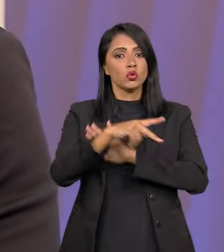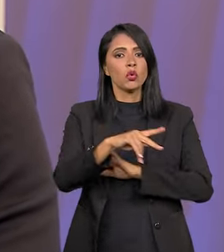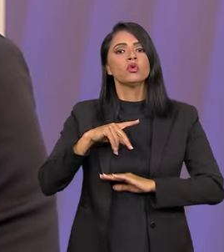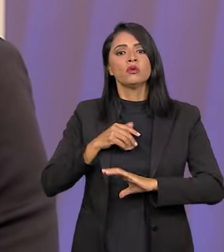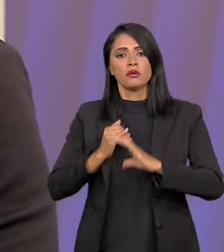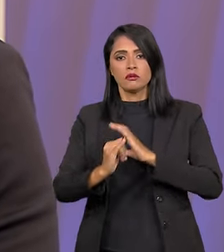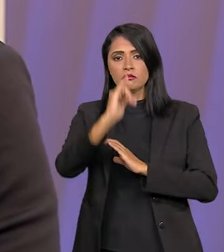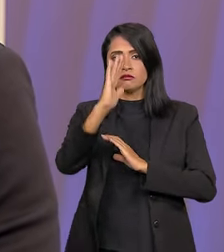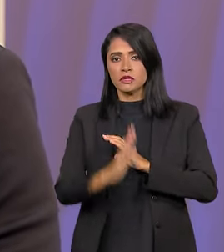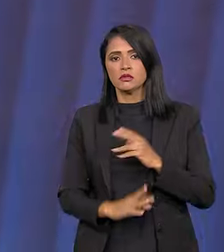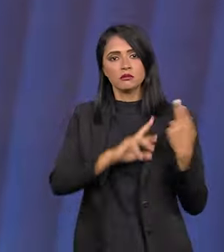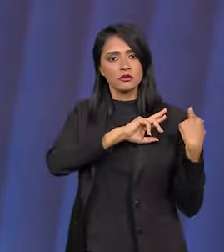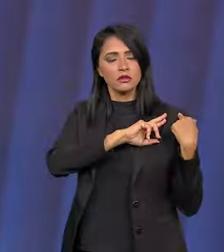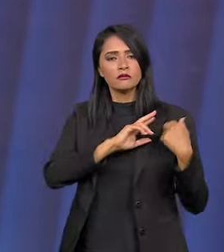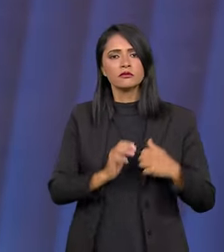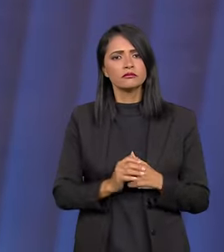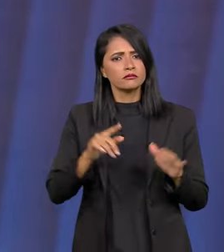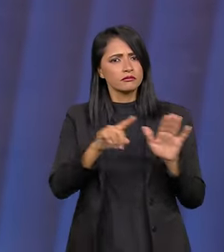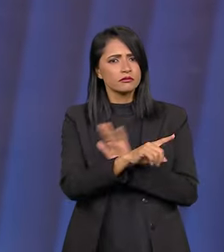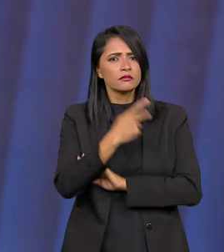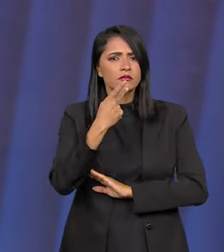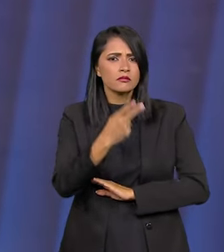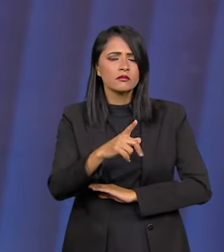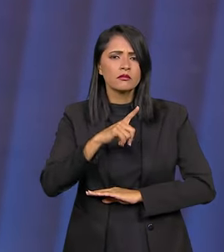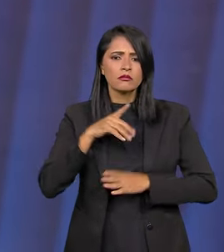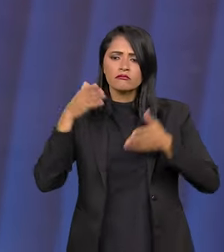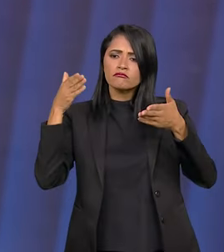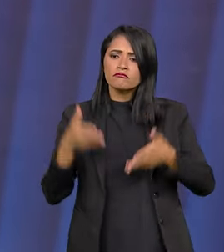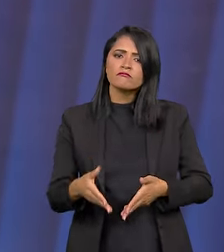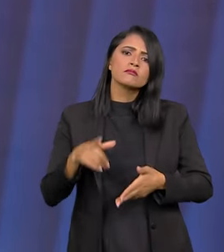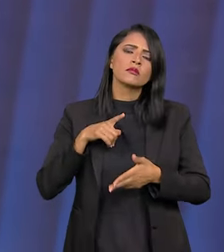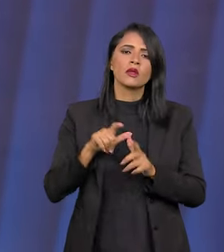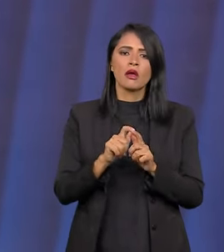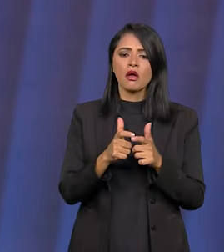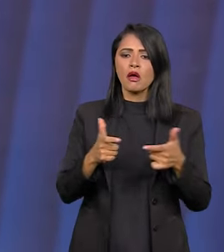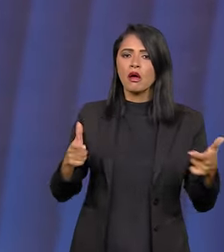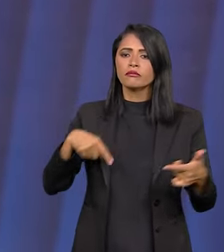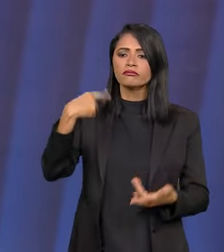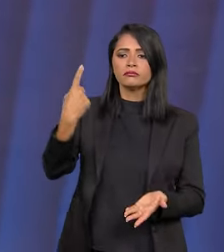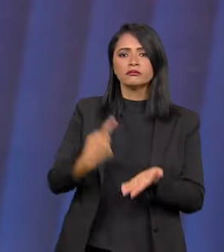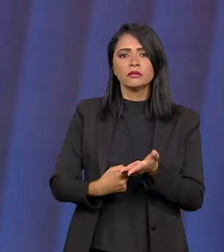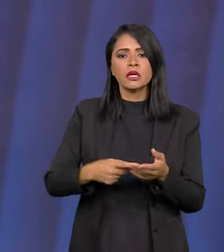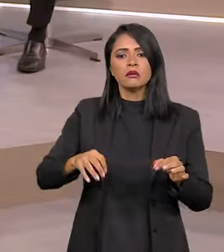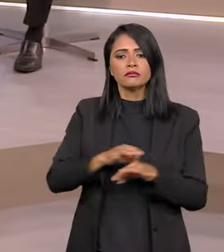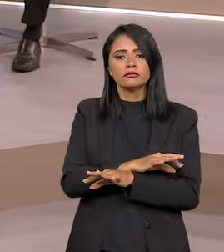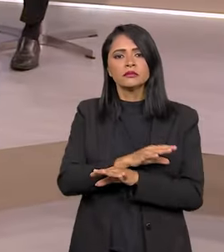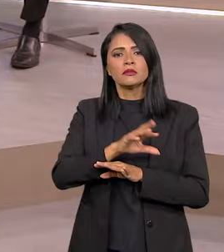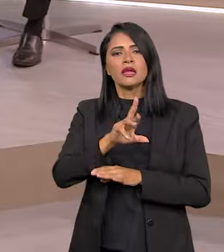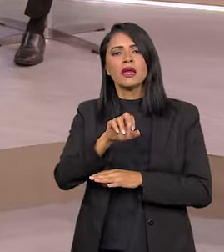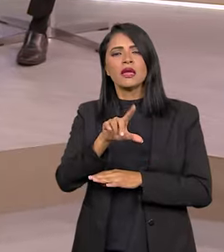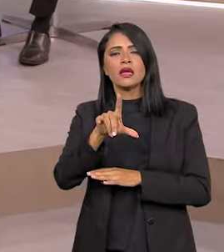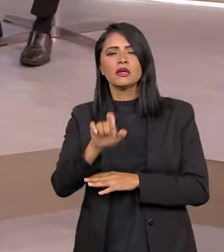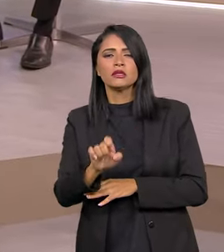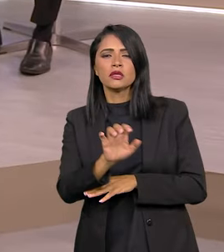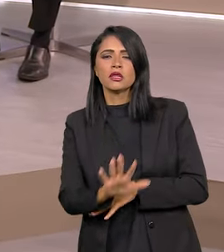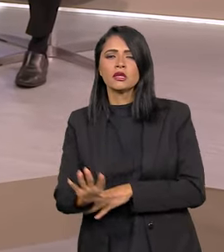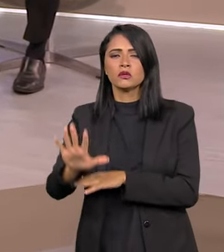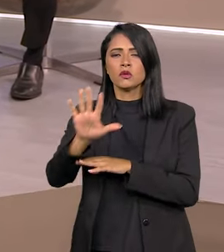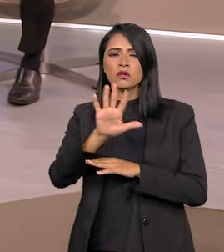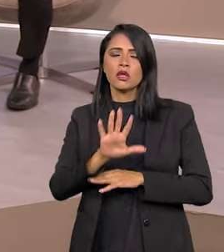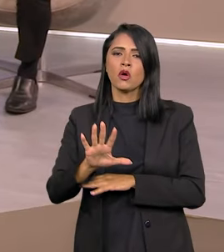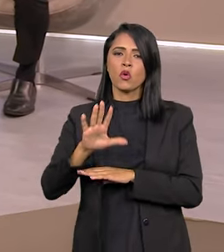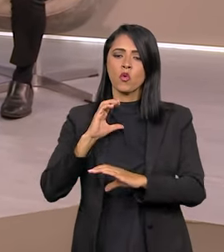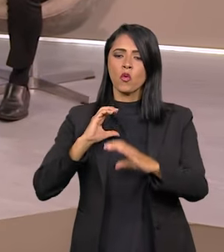pela IBC. Como o senhor falou, o senhor tem tido uma forte participação na expansão e consolidação da Rede